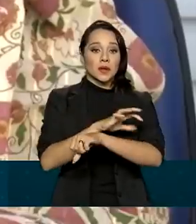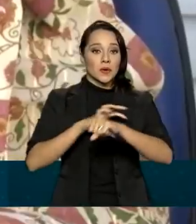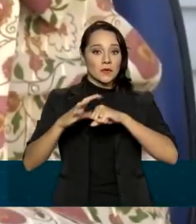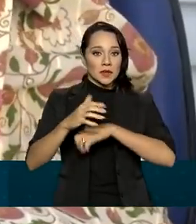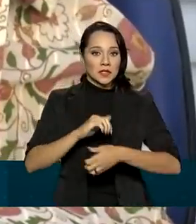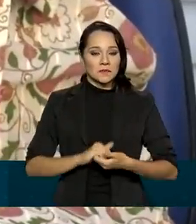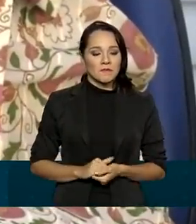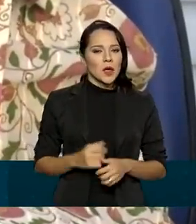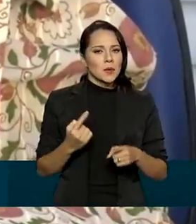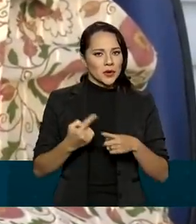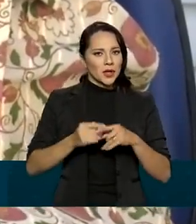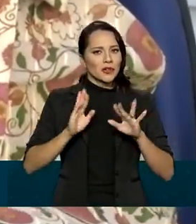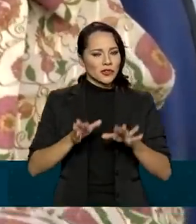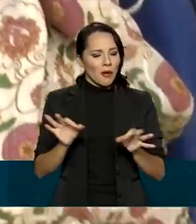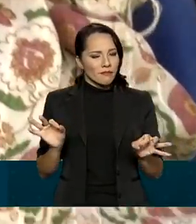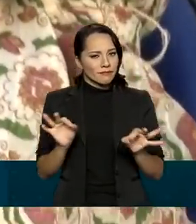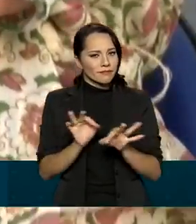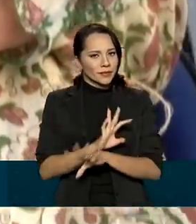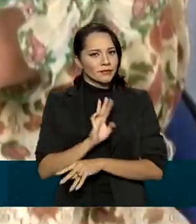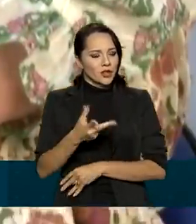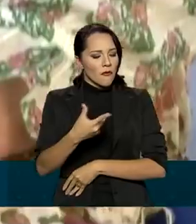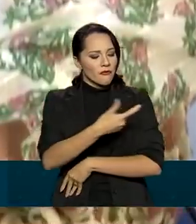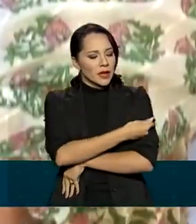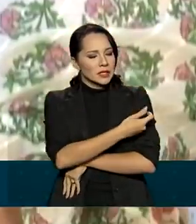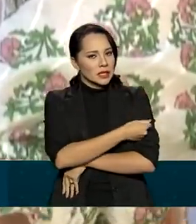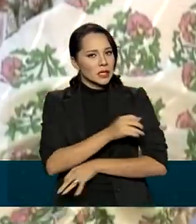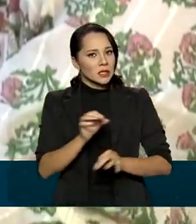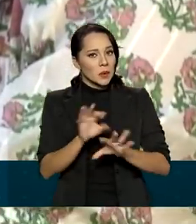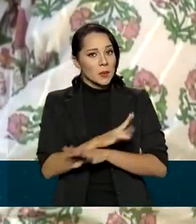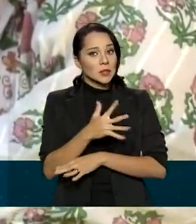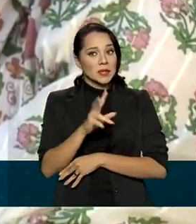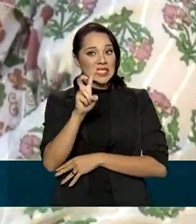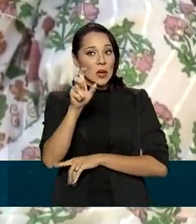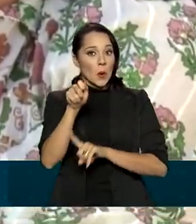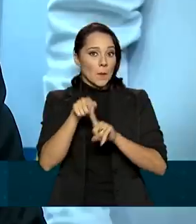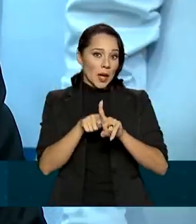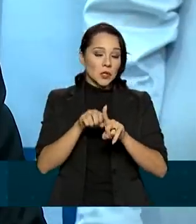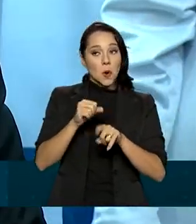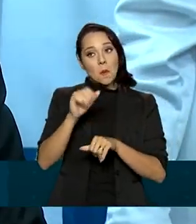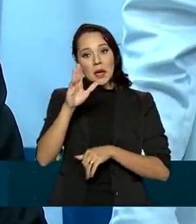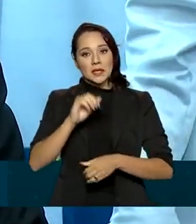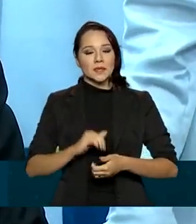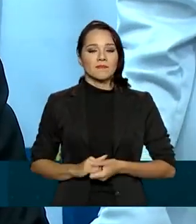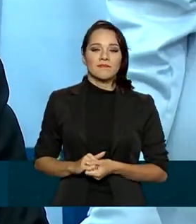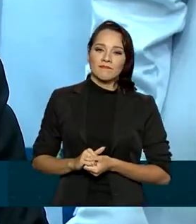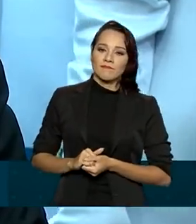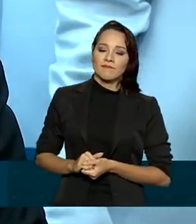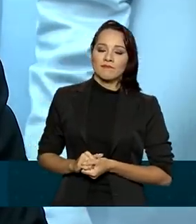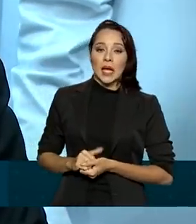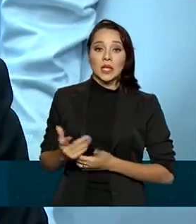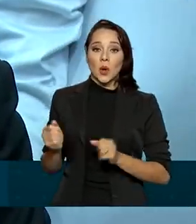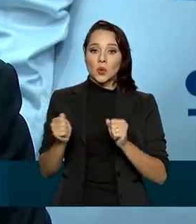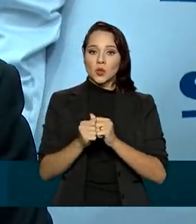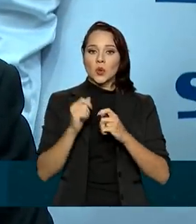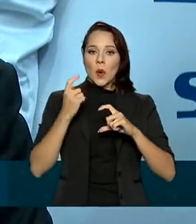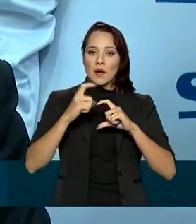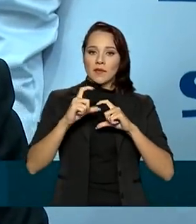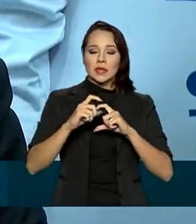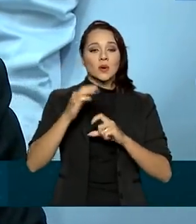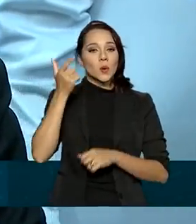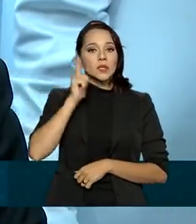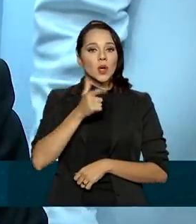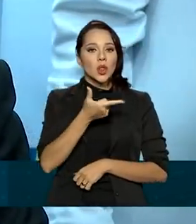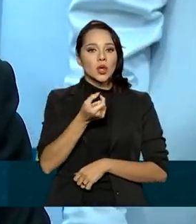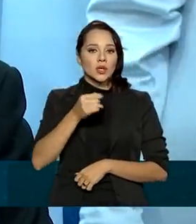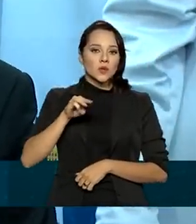Covid, porque já completaram a imunização há cinco meses ou mais. Nós adquirimos, junto à Pfizer, 200 milhões